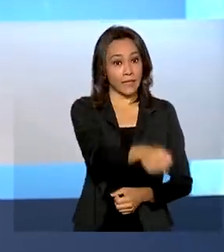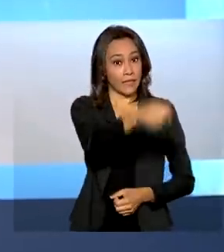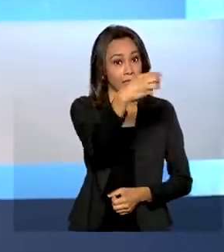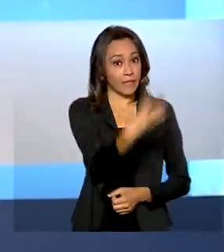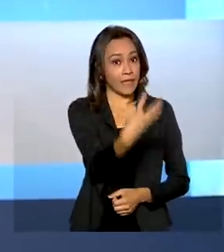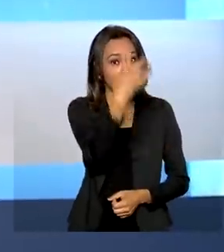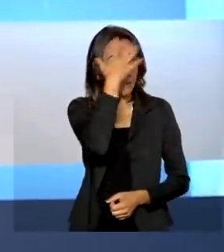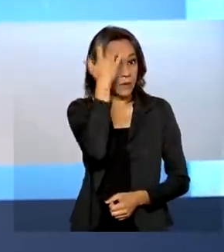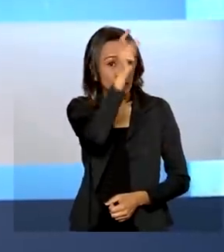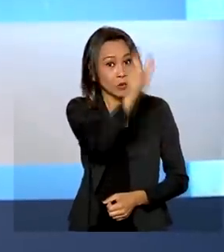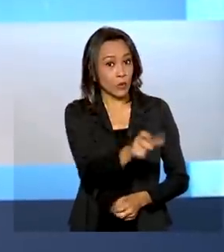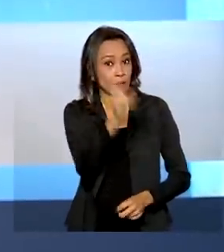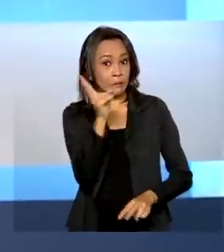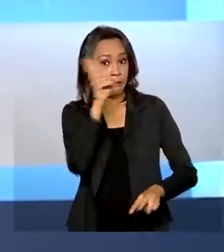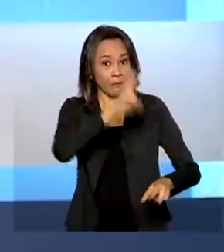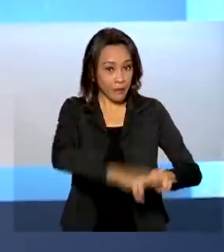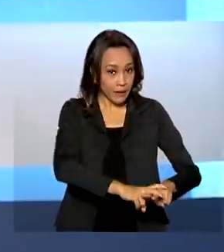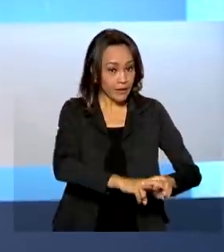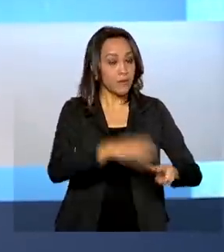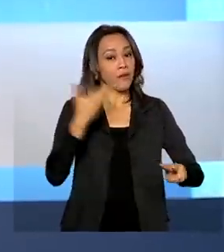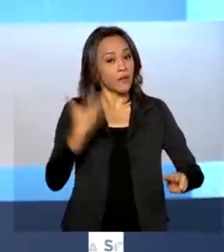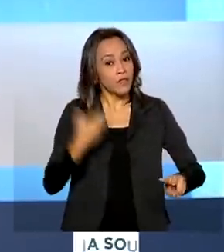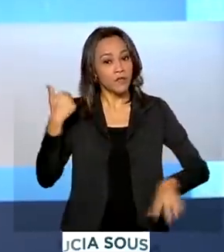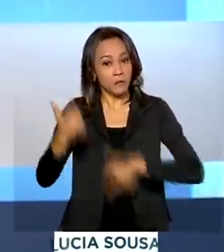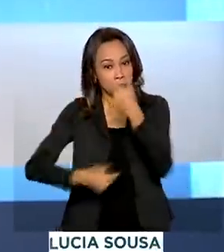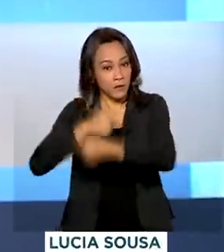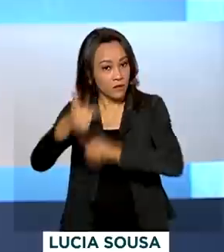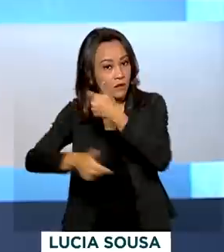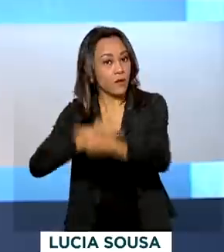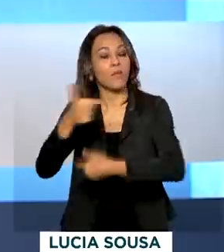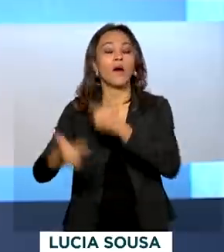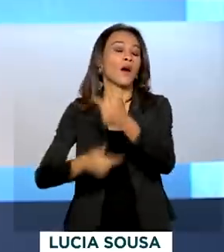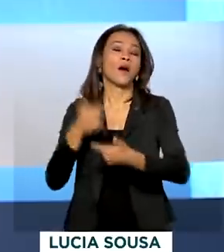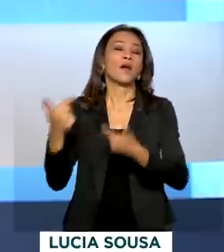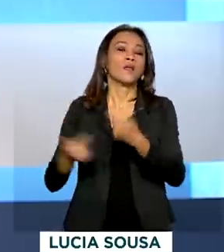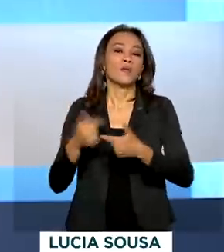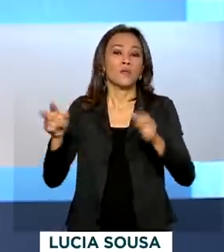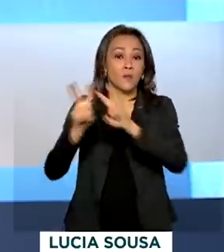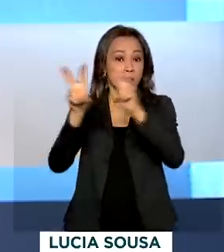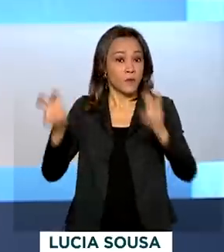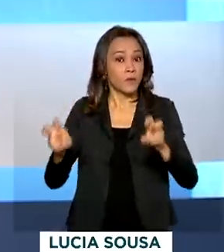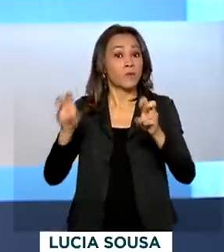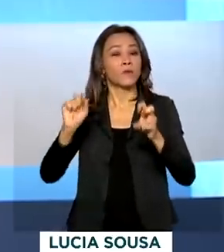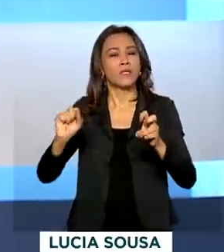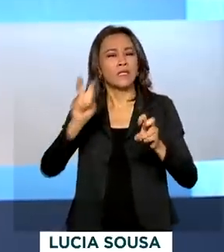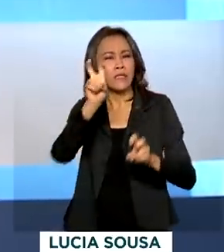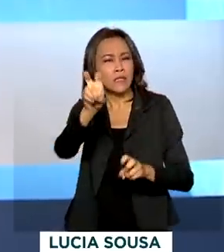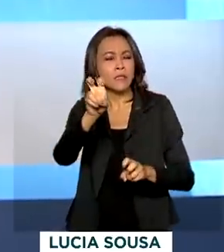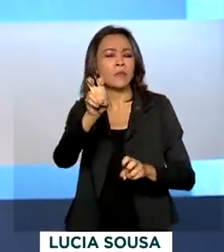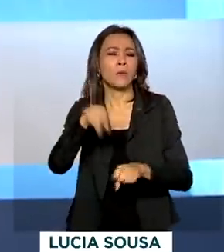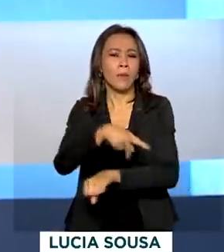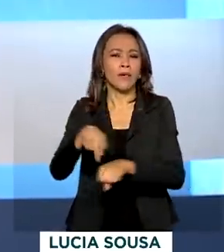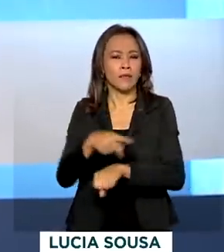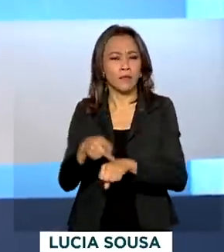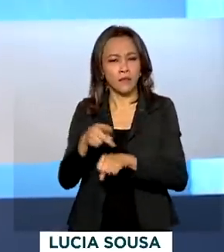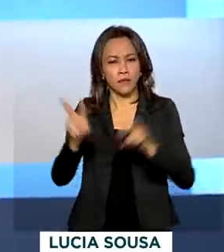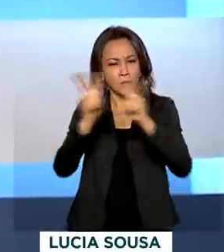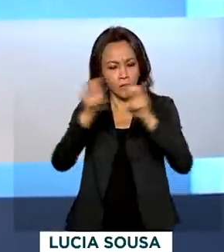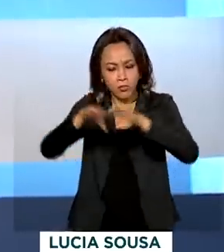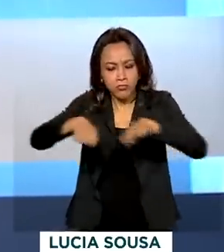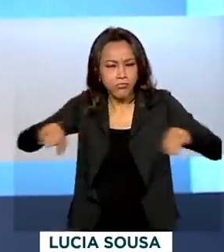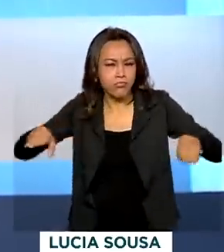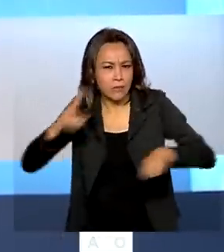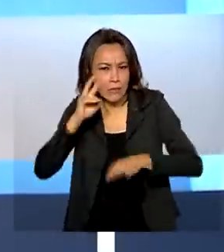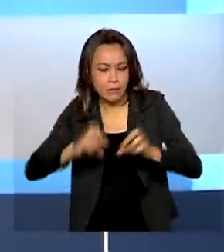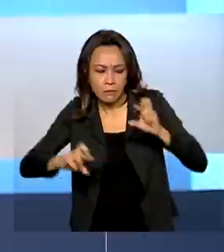Esse foi o resultado da oitava operação Luz da Infância, que aconteceu no Brasil e em mais cinco países. A ação foi coordenada pelo Ministério da